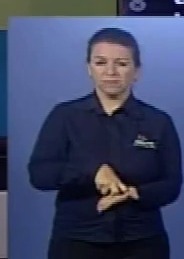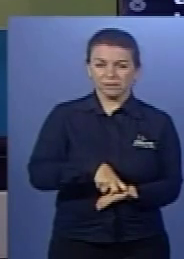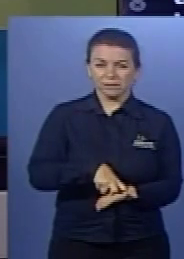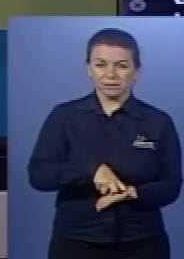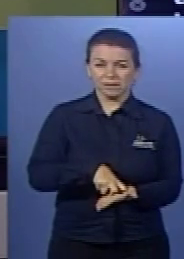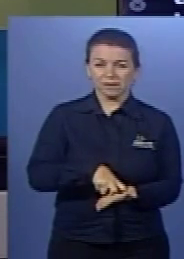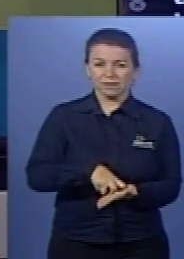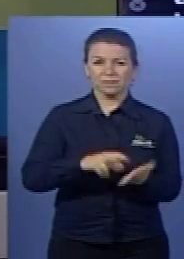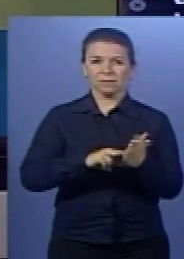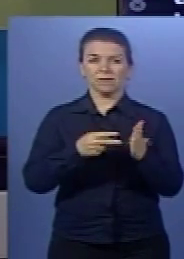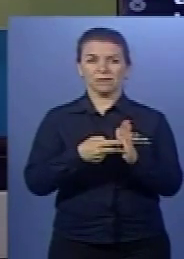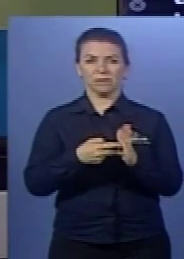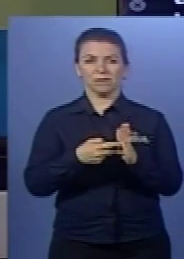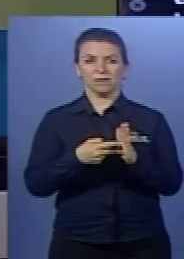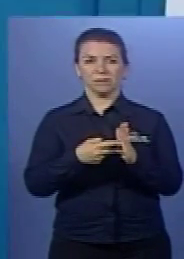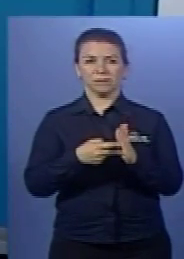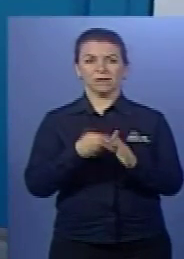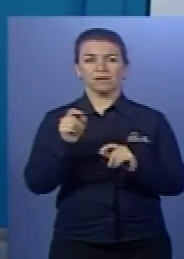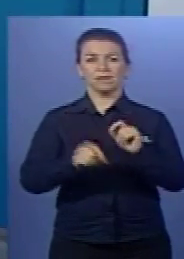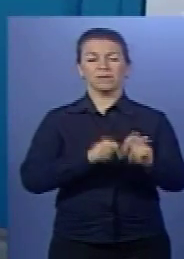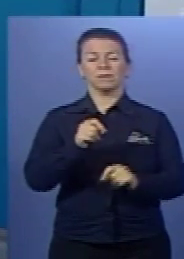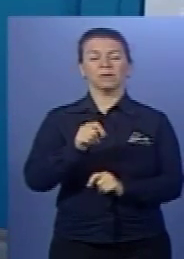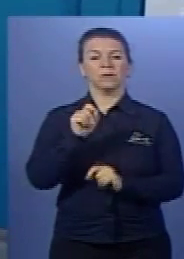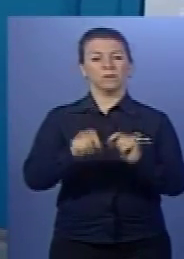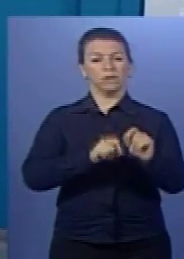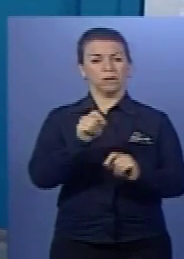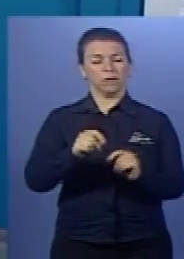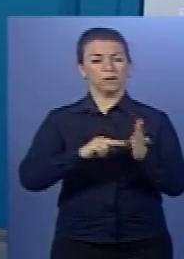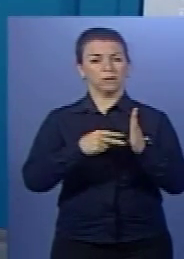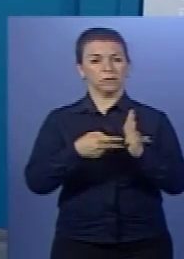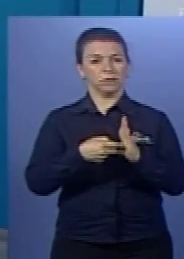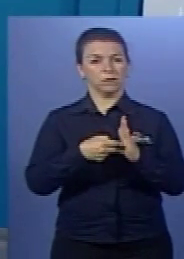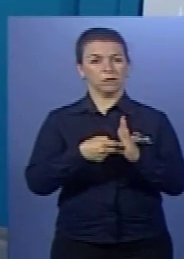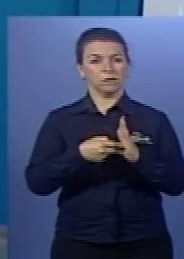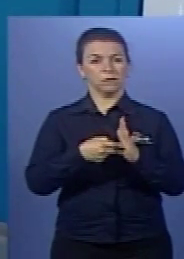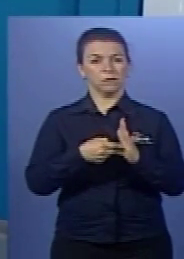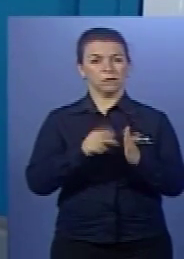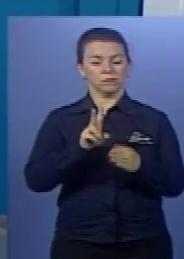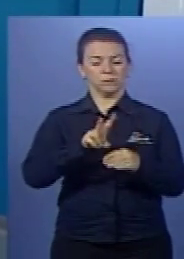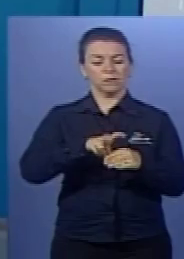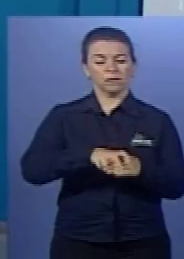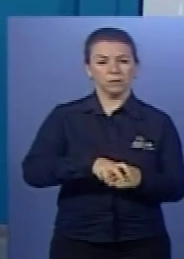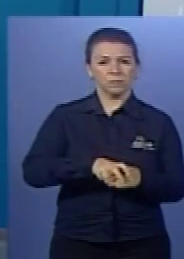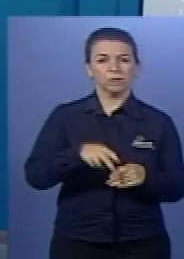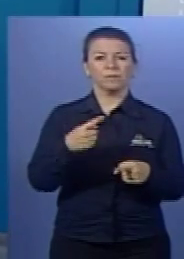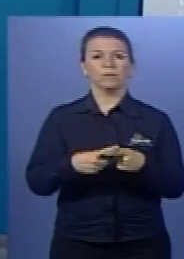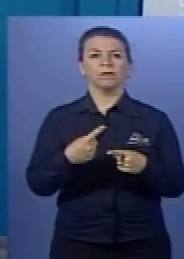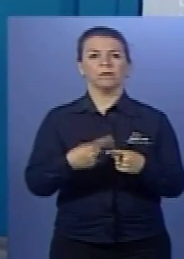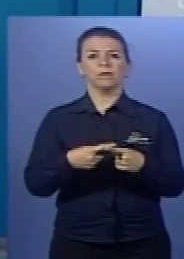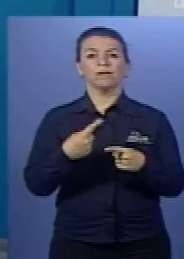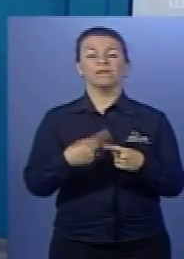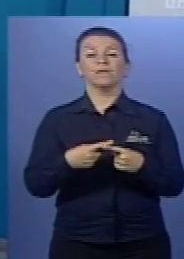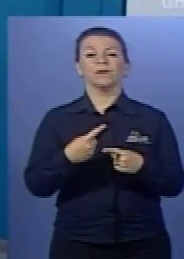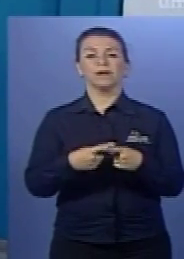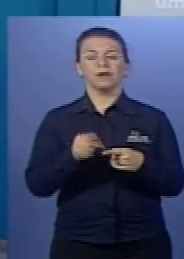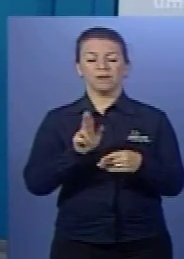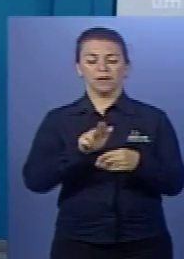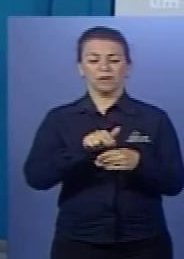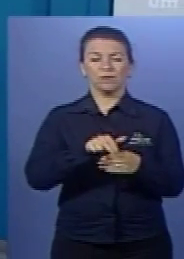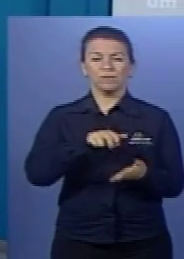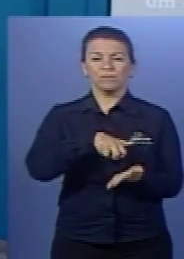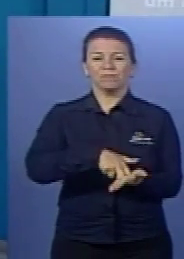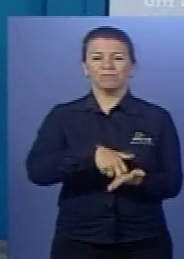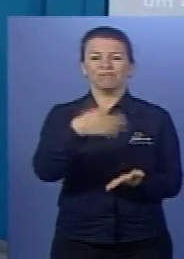boa, boa. Aquele que se Definição. Pede para escrever, pede para escrever. aquele que se dobra. Então, o indivíduo vai ficar o quê? Dobrado. Por quê, meu aluno? Porque ele vai ter